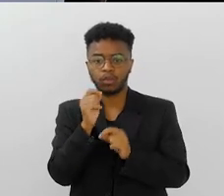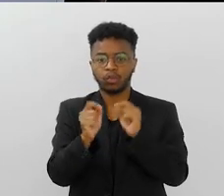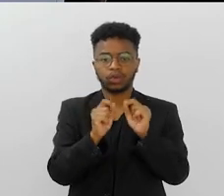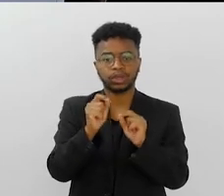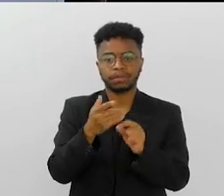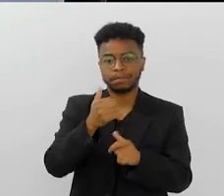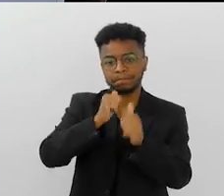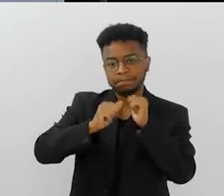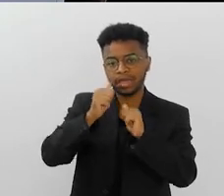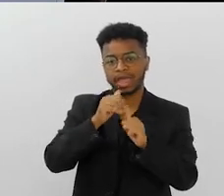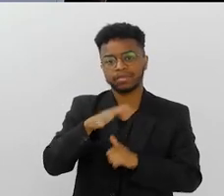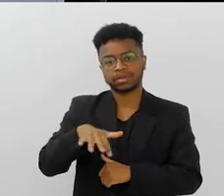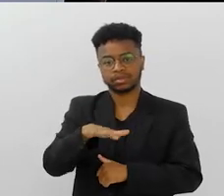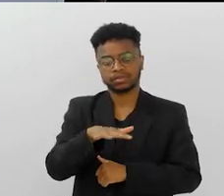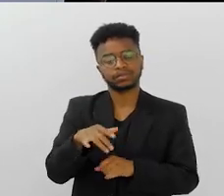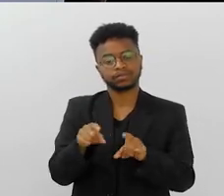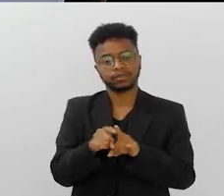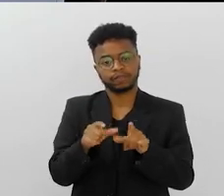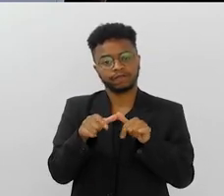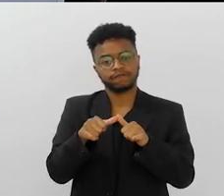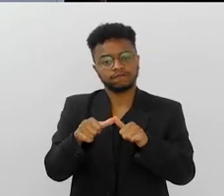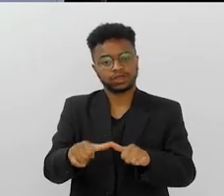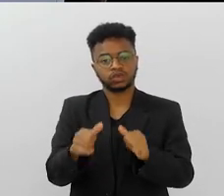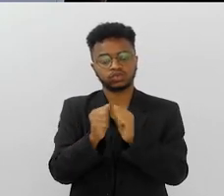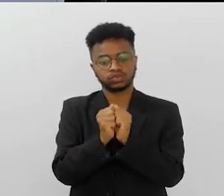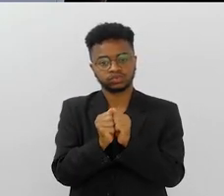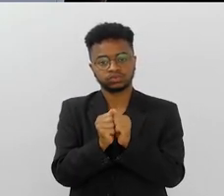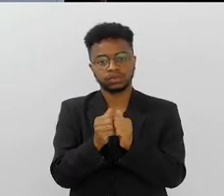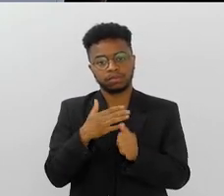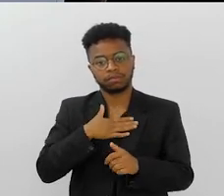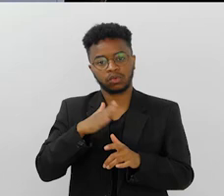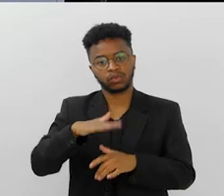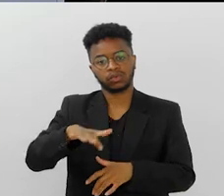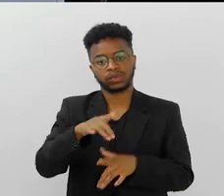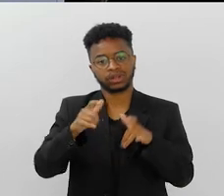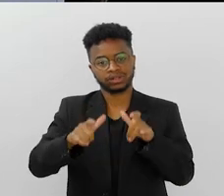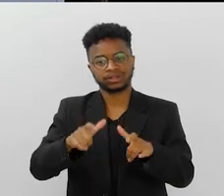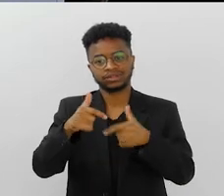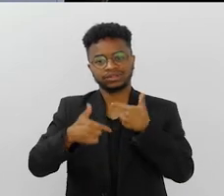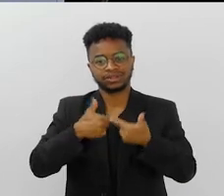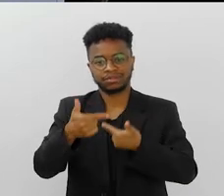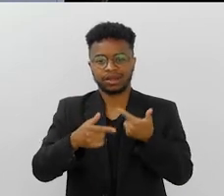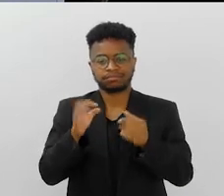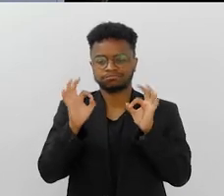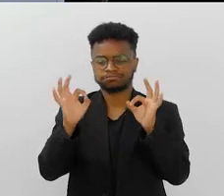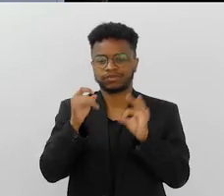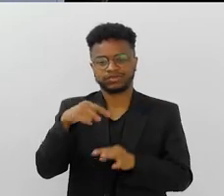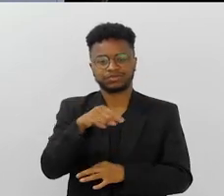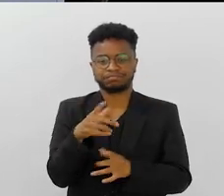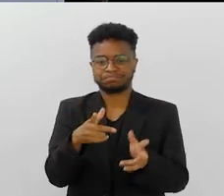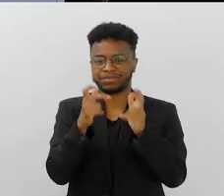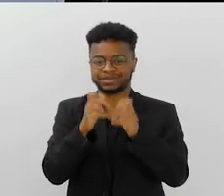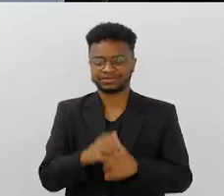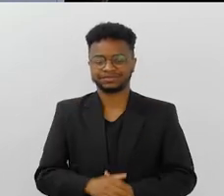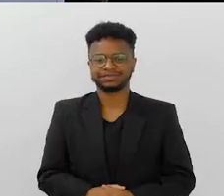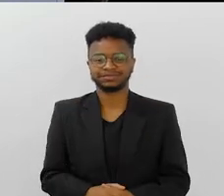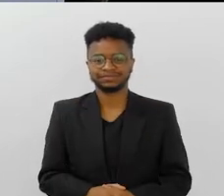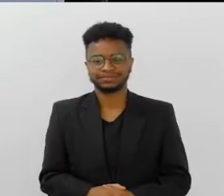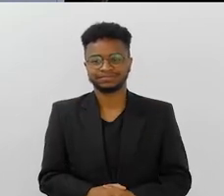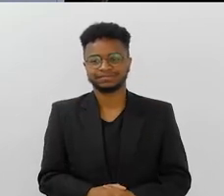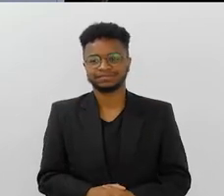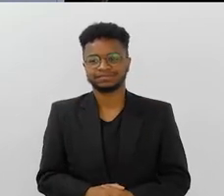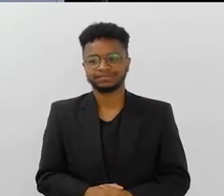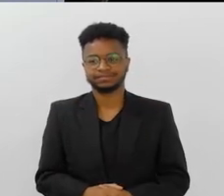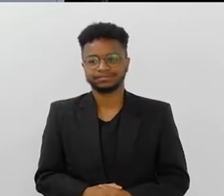que comer, do que beber, para ficar ali nesse espaço aí, o meu local de trabalho, com muito glamour, como você pode ver. É verdade.